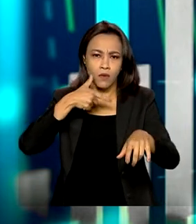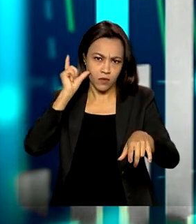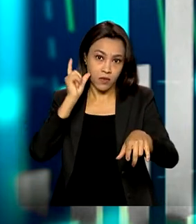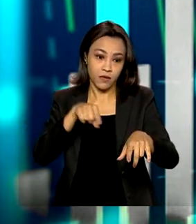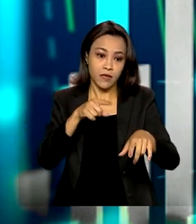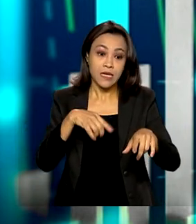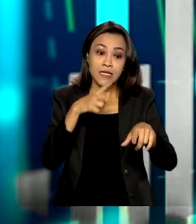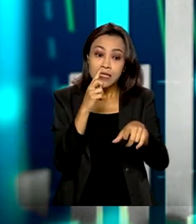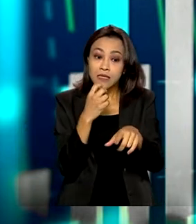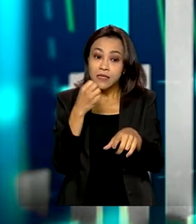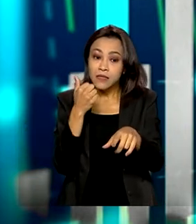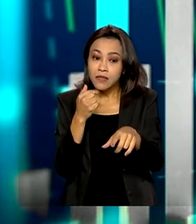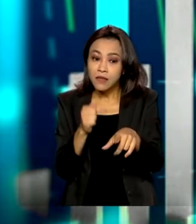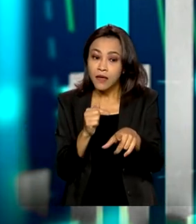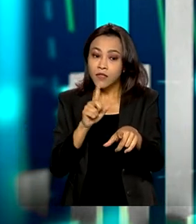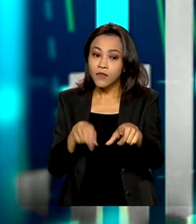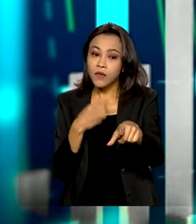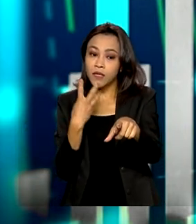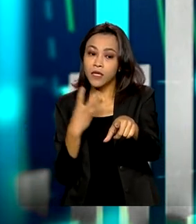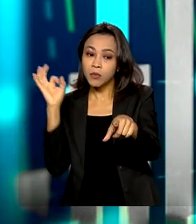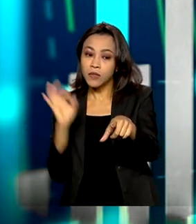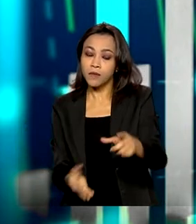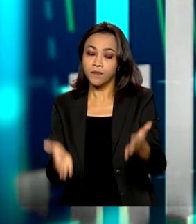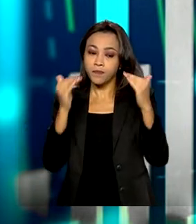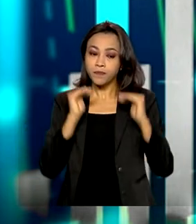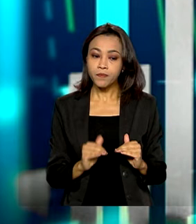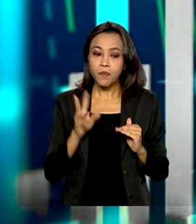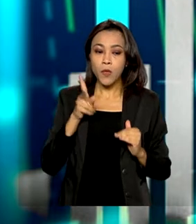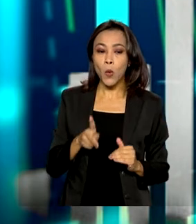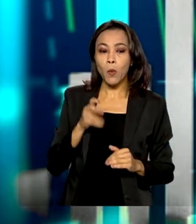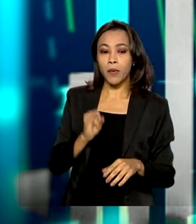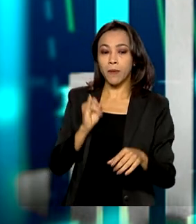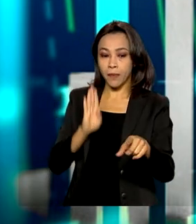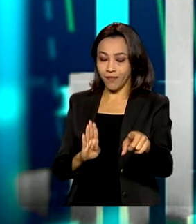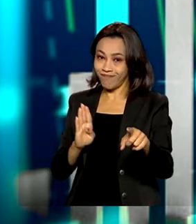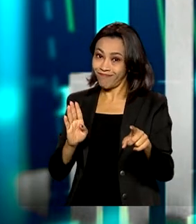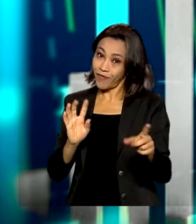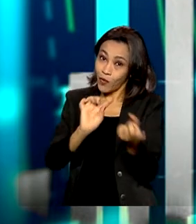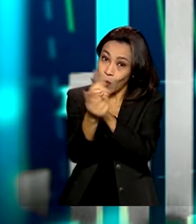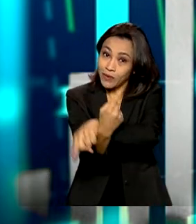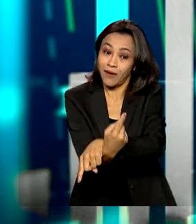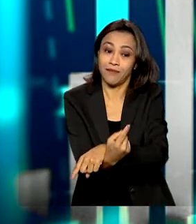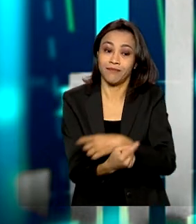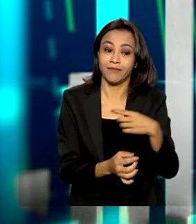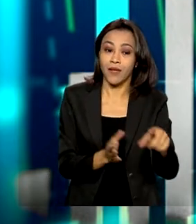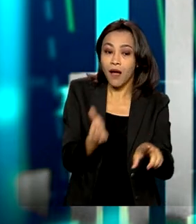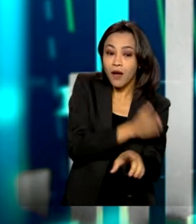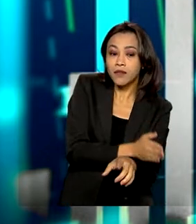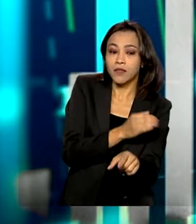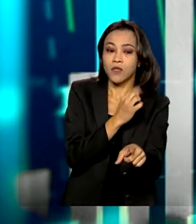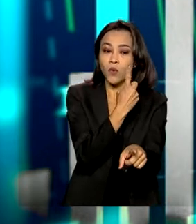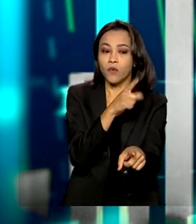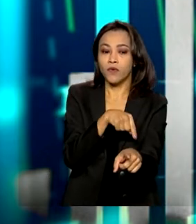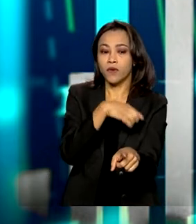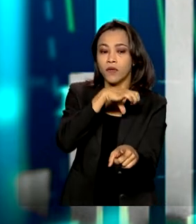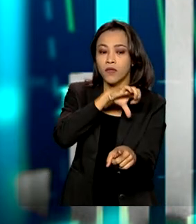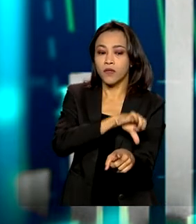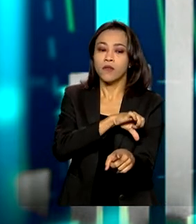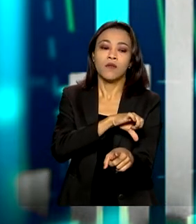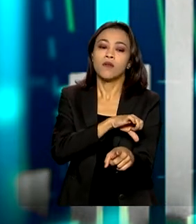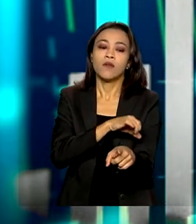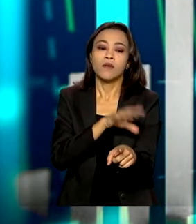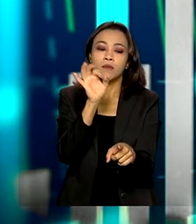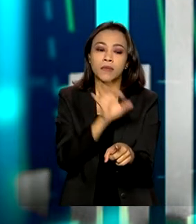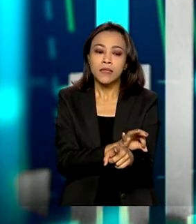7,3%. Já em relação ao PIB, a expectativa é contrária. Ela estava em torno de 1,75%